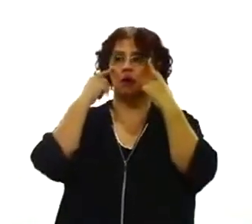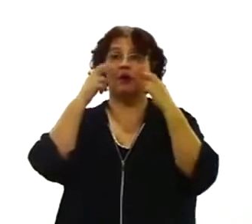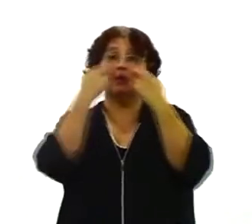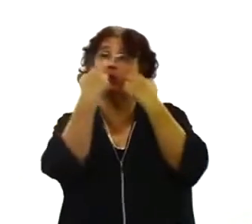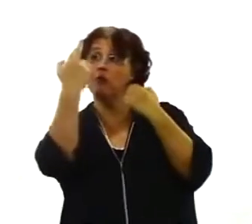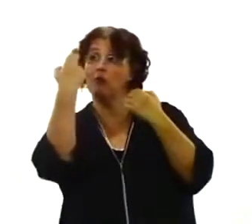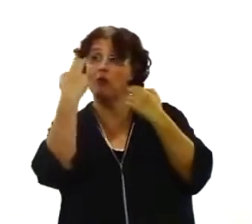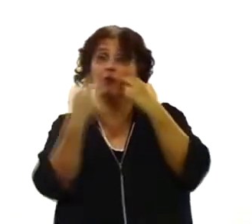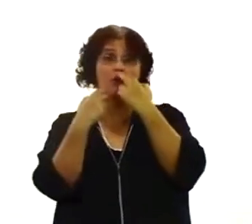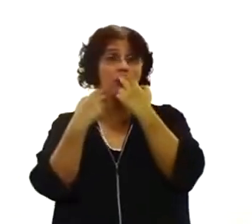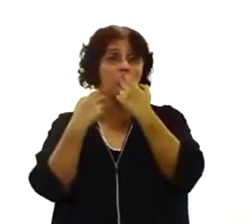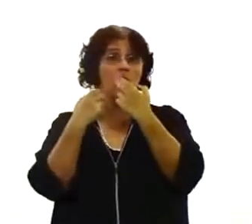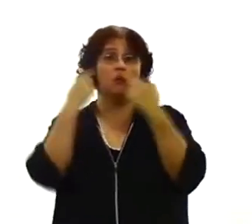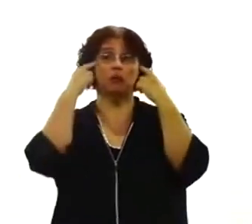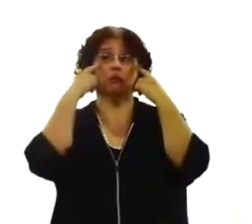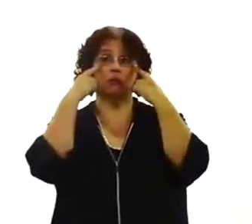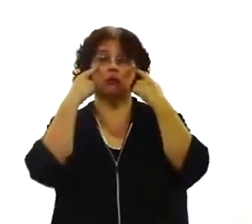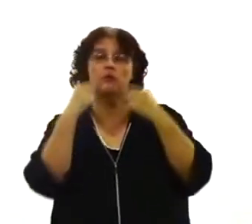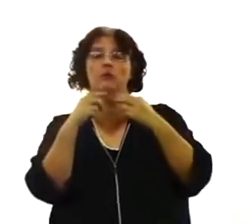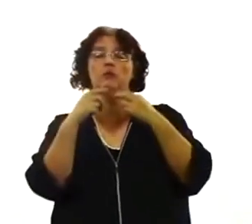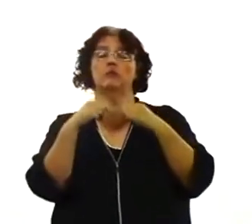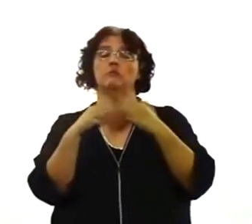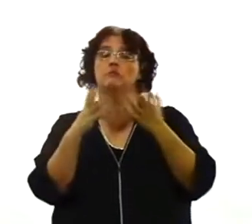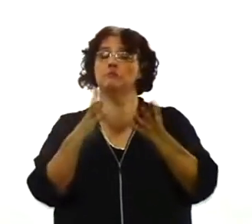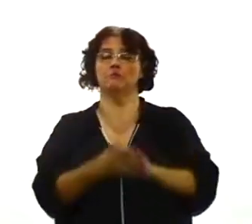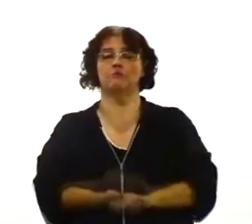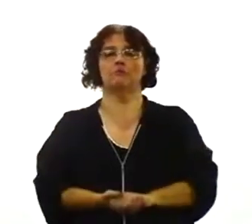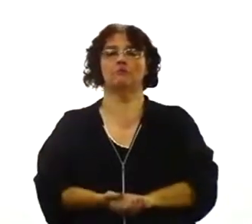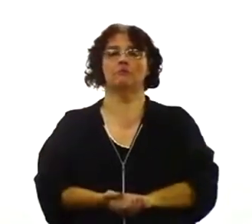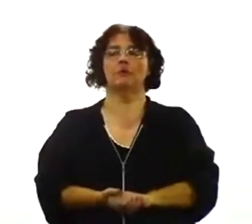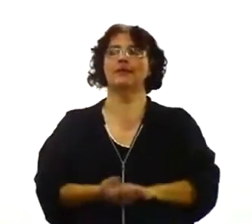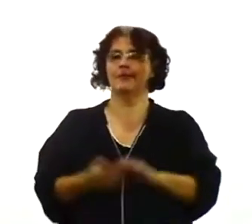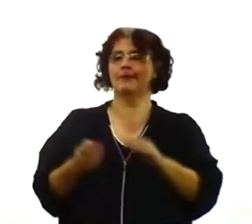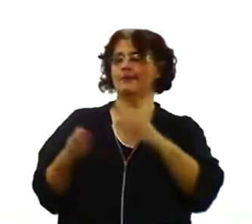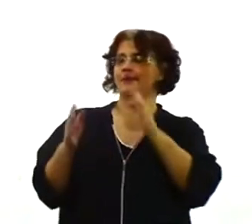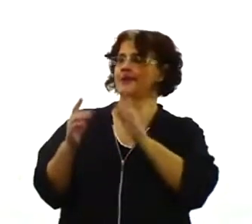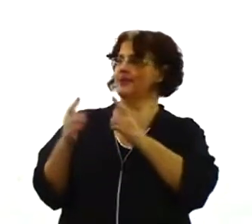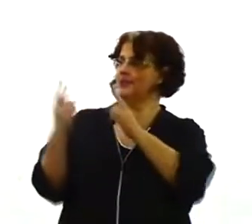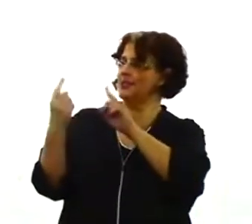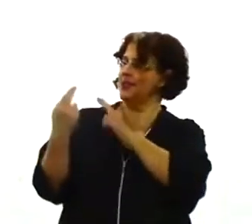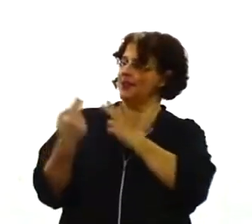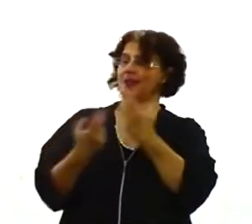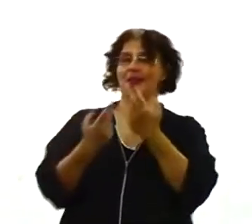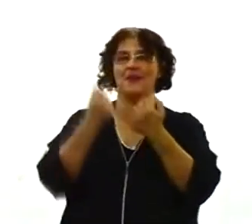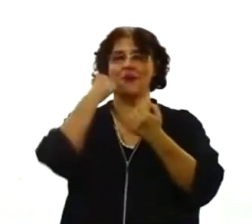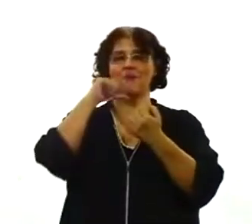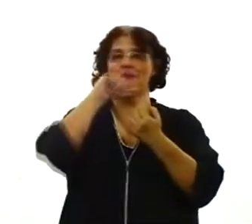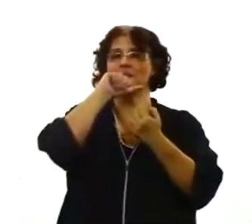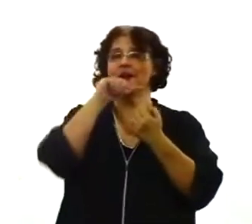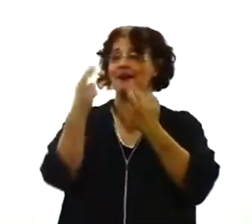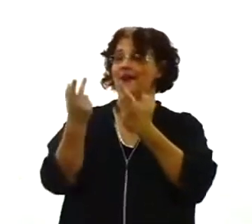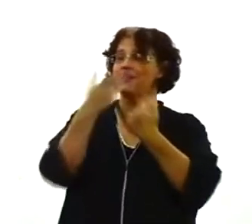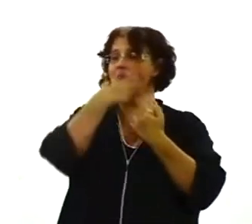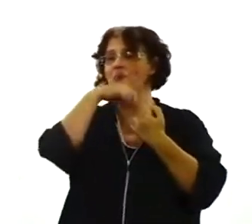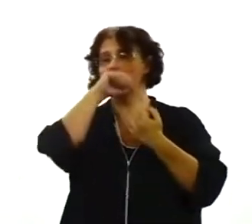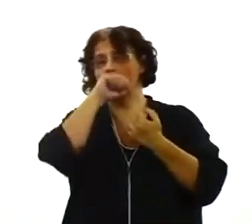pouquinho. Quando nós somos parecidos com alguém da nossa casa, nosso pai ou nossa mãe, nossa mãe, isso é só um